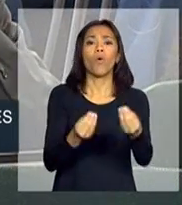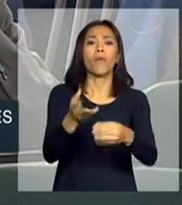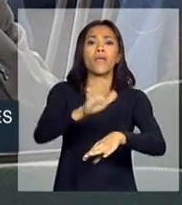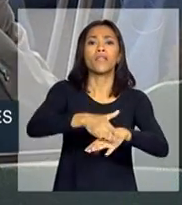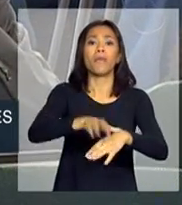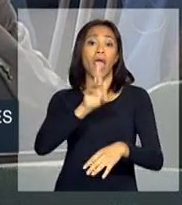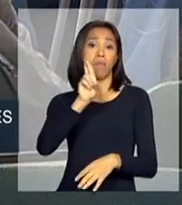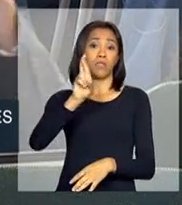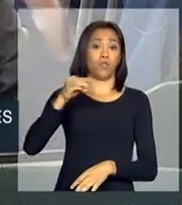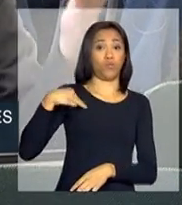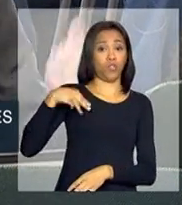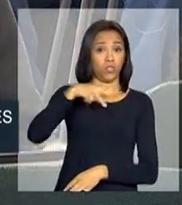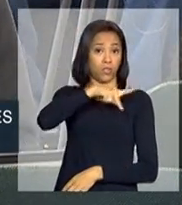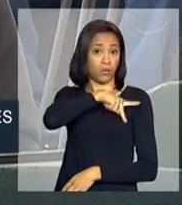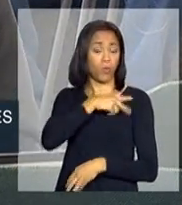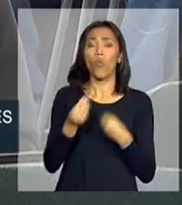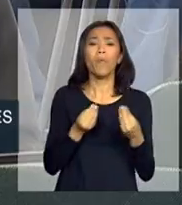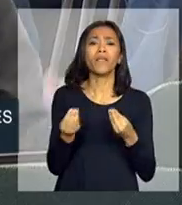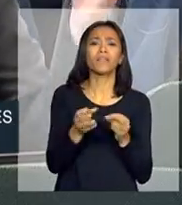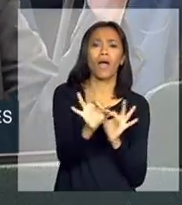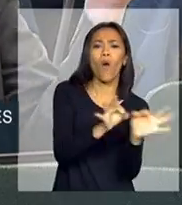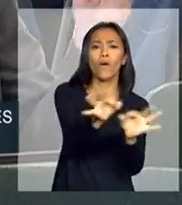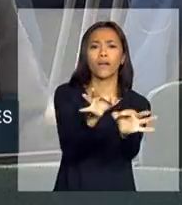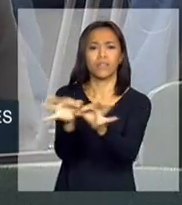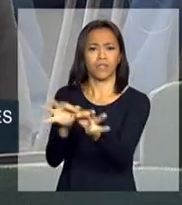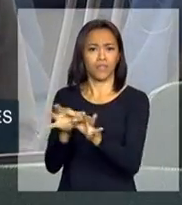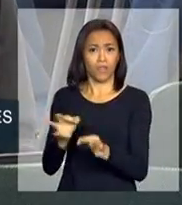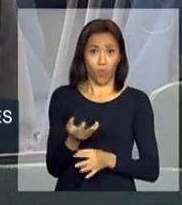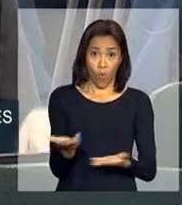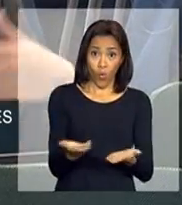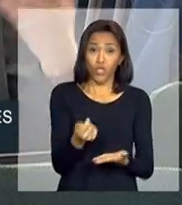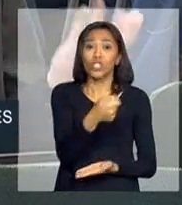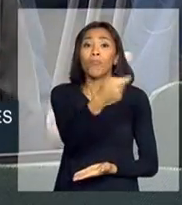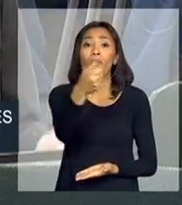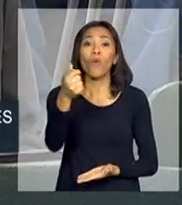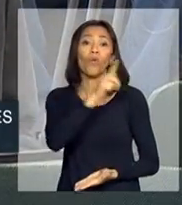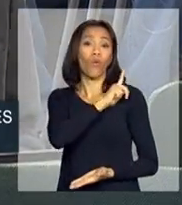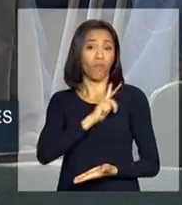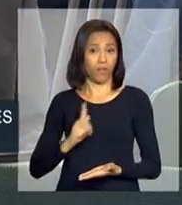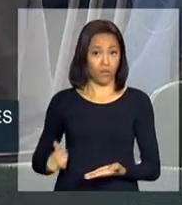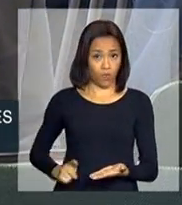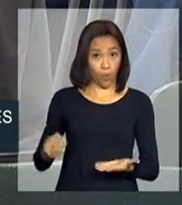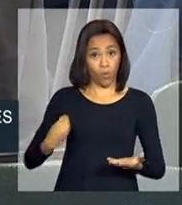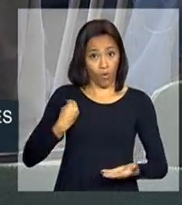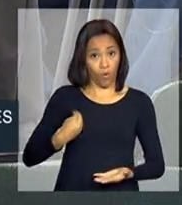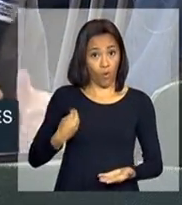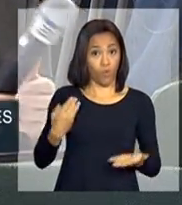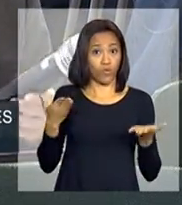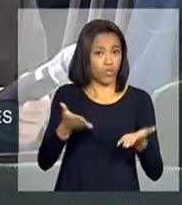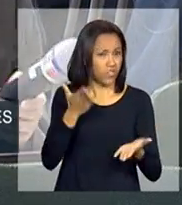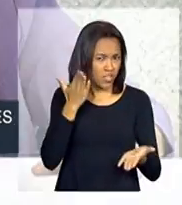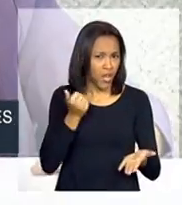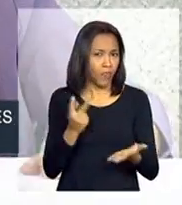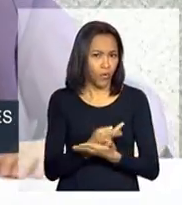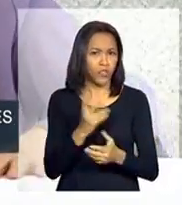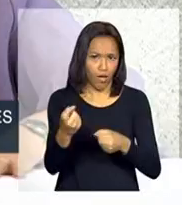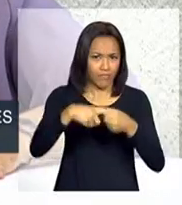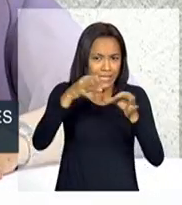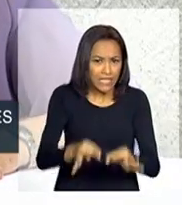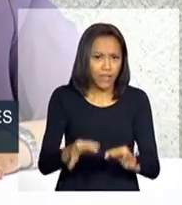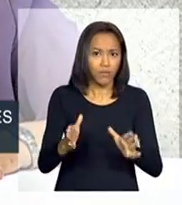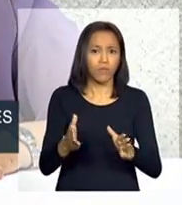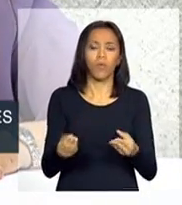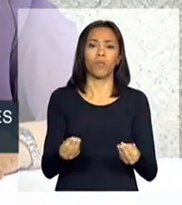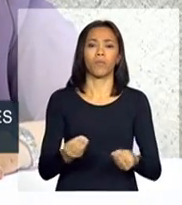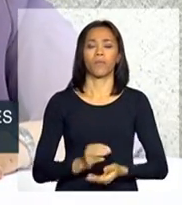Ministério Público também. Como é que está a articulação em relação a isso? Porque hoje tinha pouco governador presente aqui, não sei se já está amarrado a isso. É,